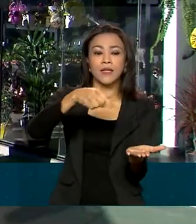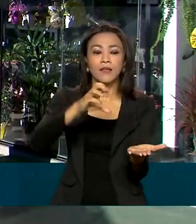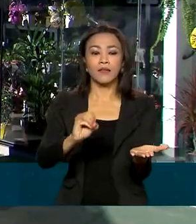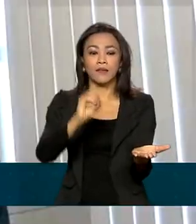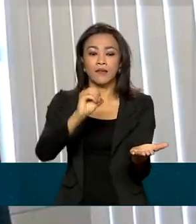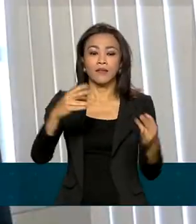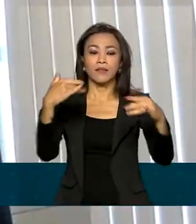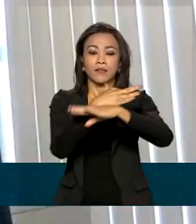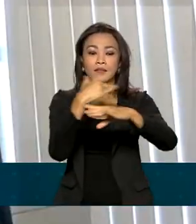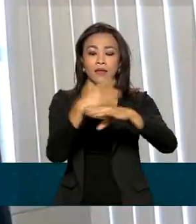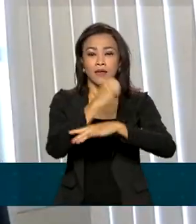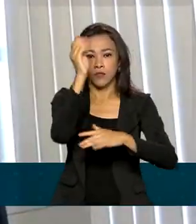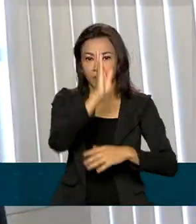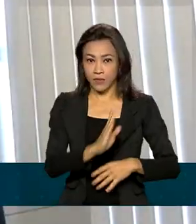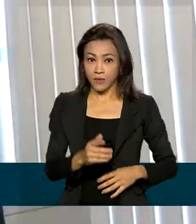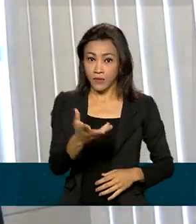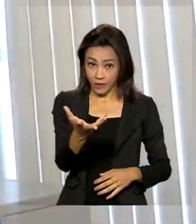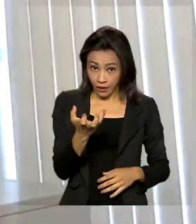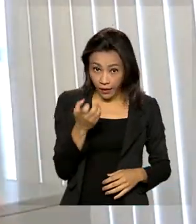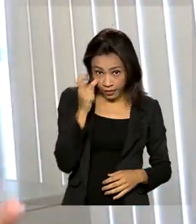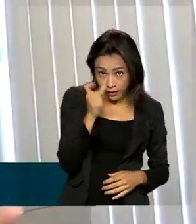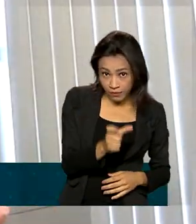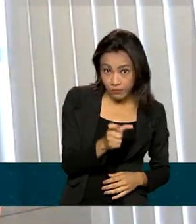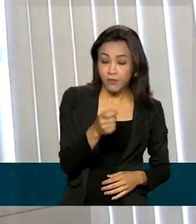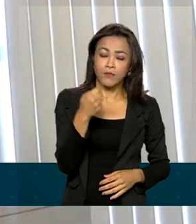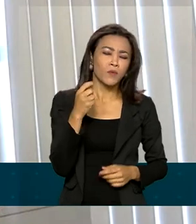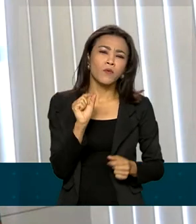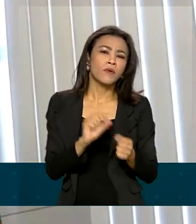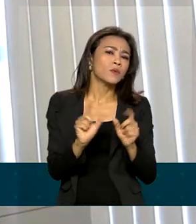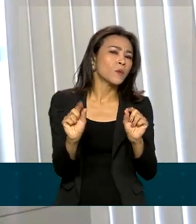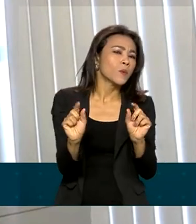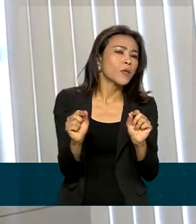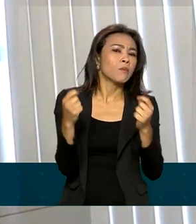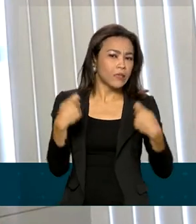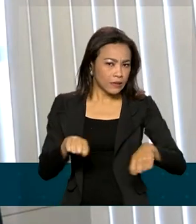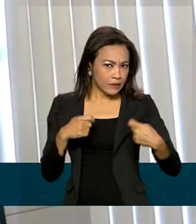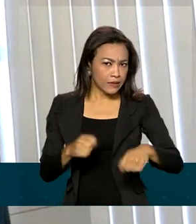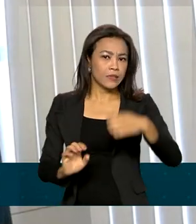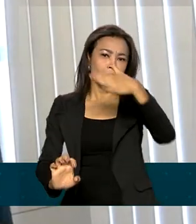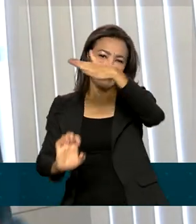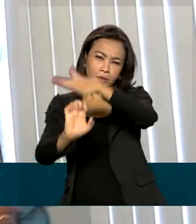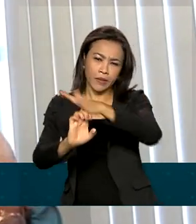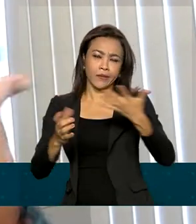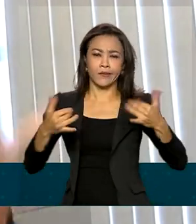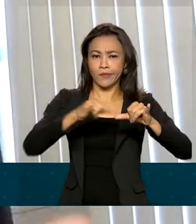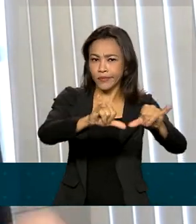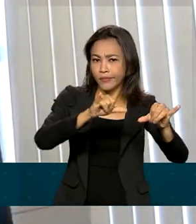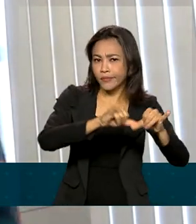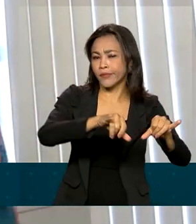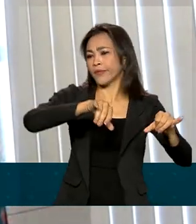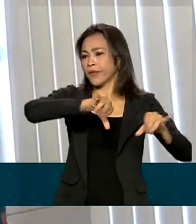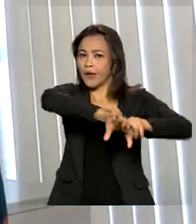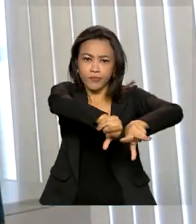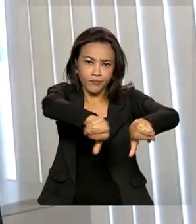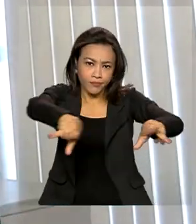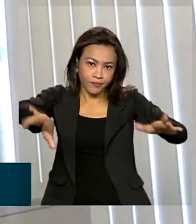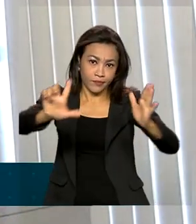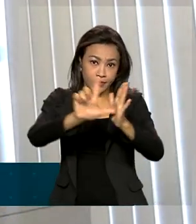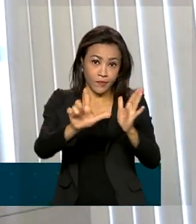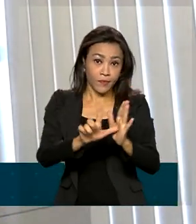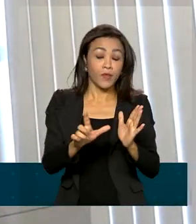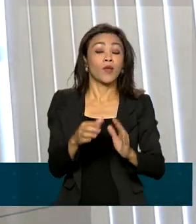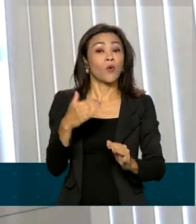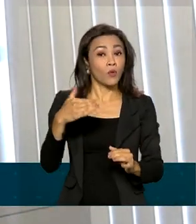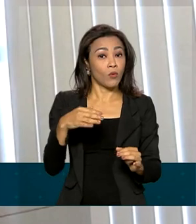no país. Quem tiver interesse, ele precisa ser uma empresa varejista com mais, pelo menos um ano de